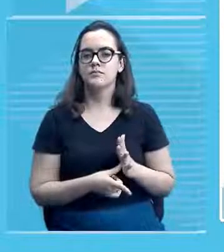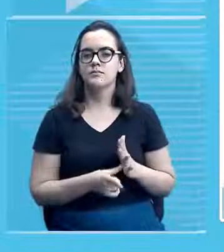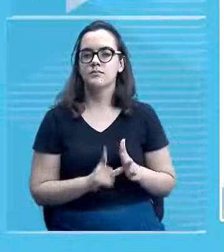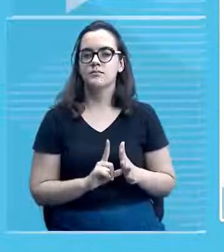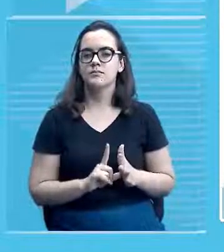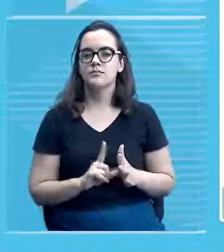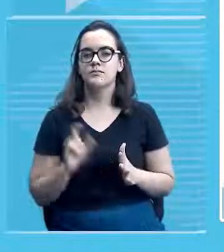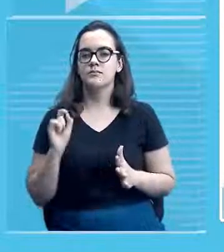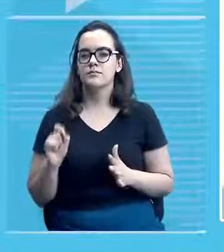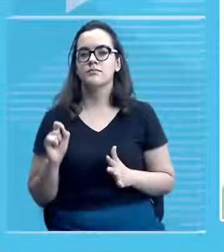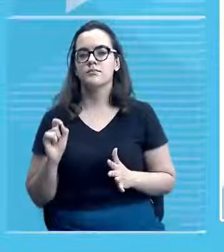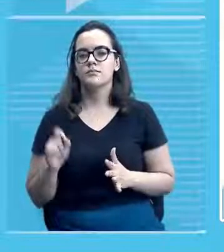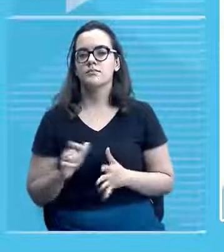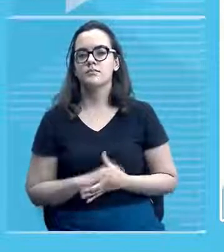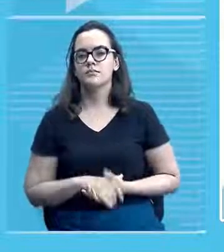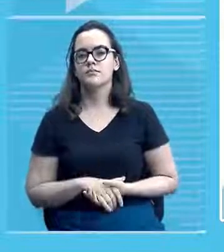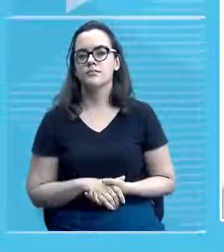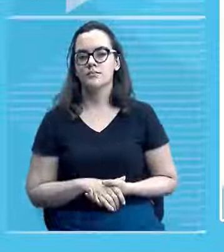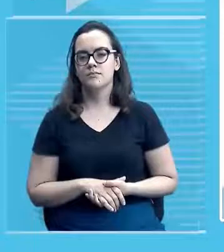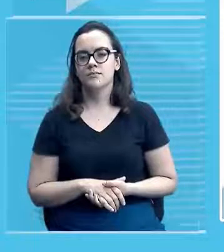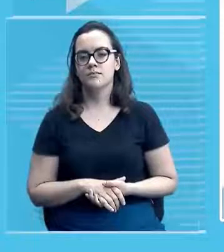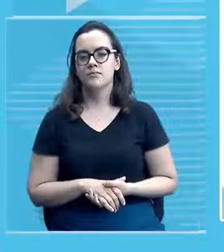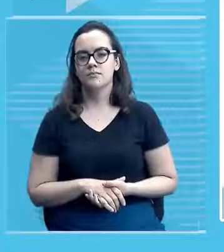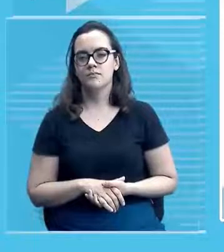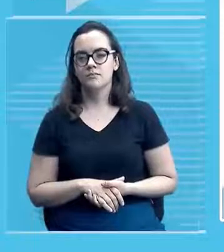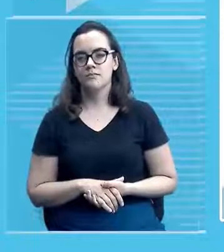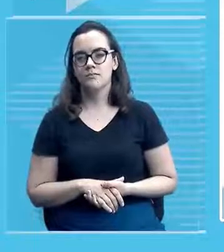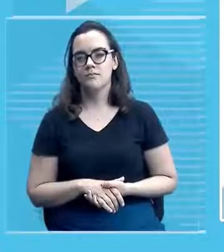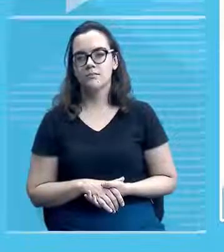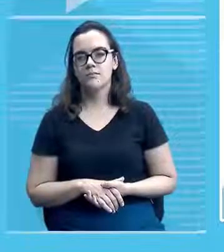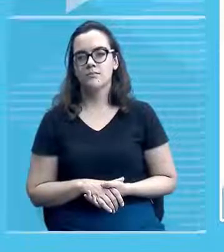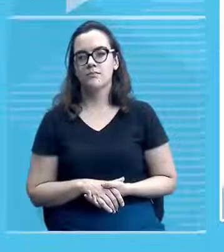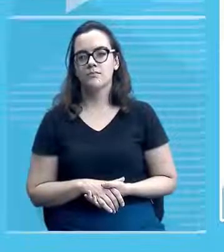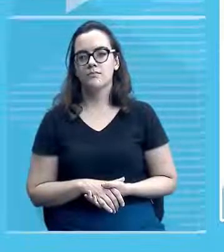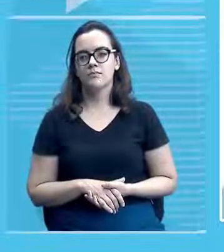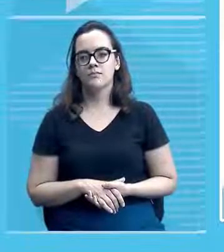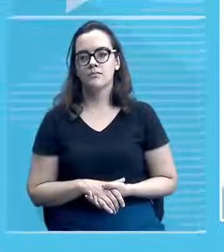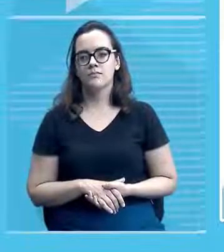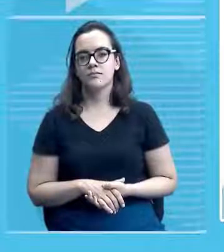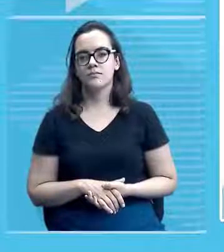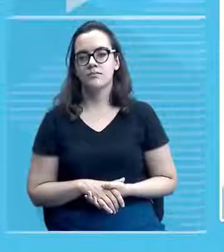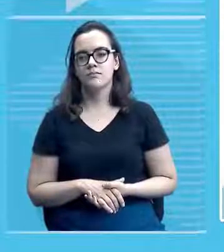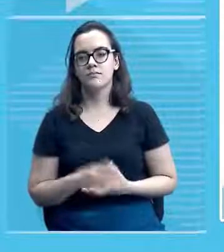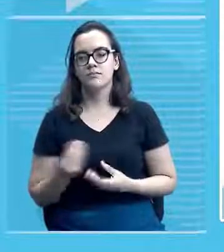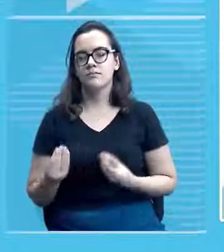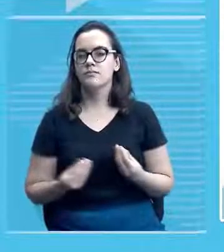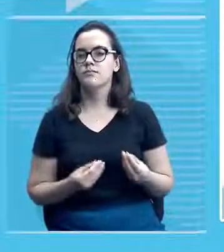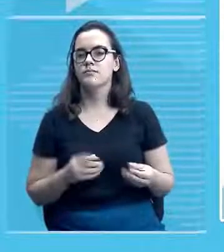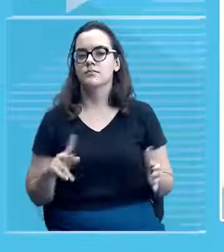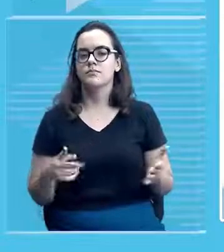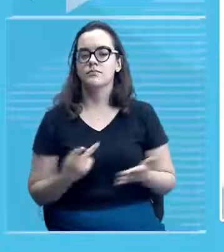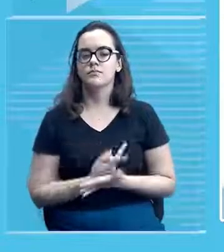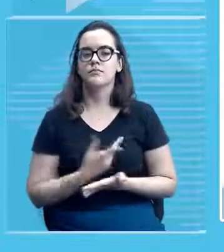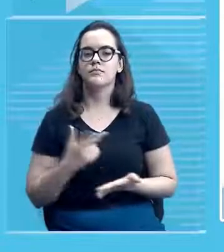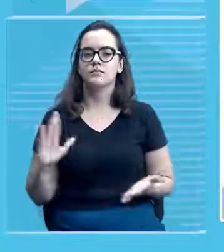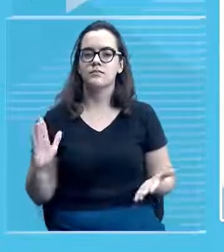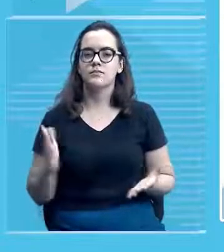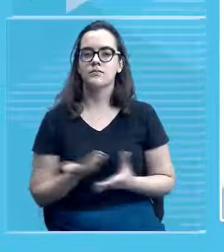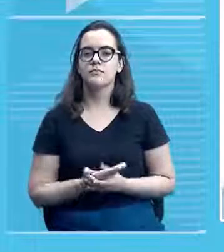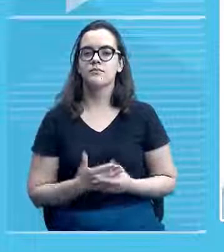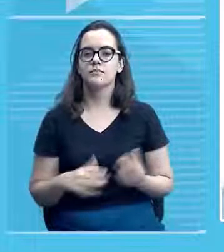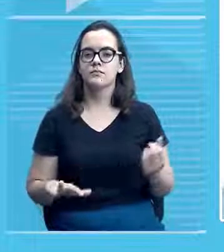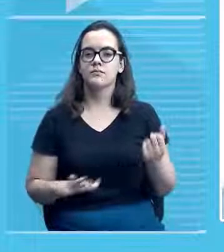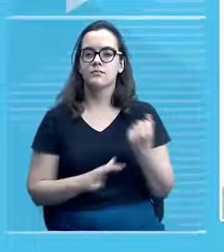Nossa Senhora da Vitória tá? o seu tombamento né? o seu processo de proteção ou seja